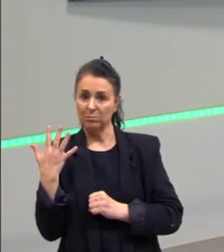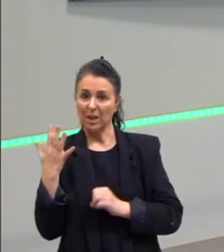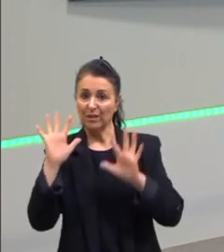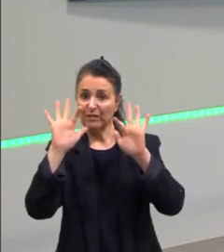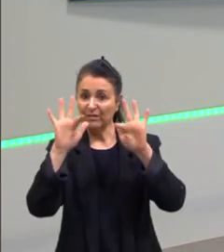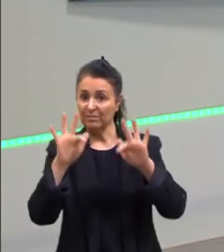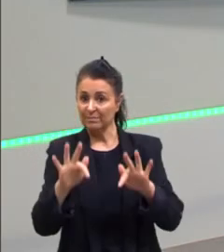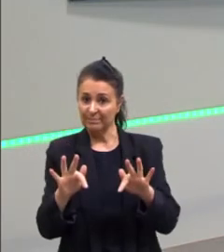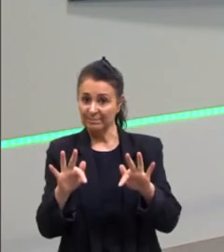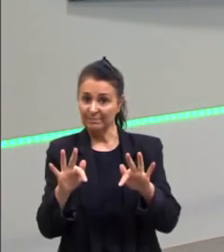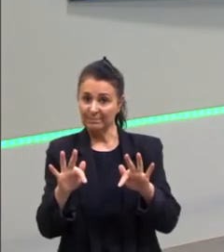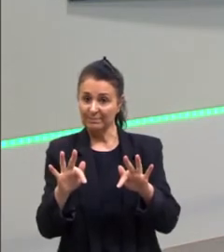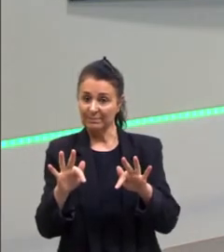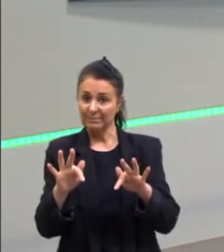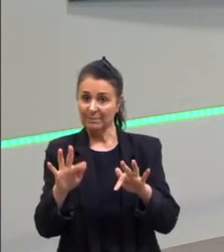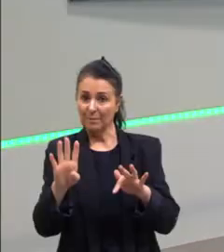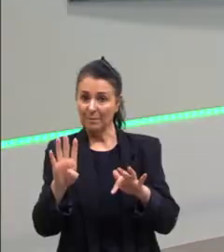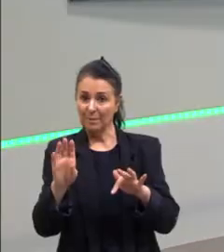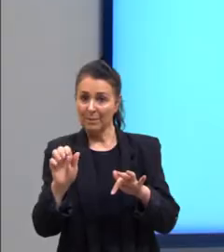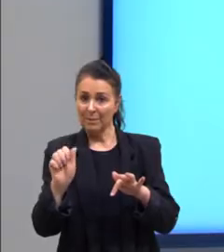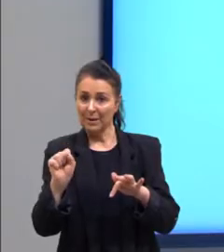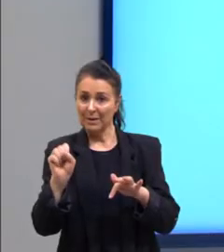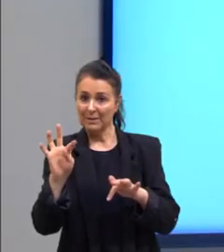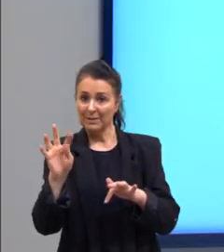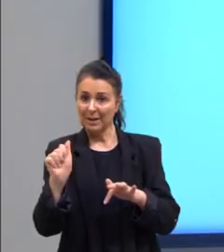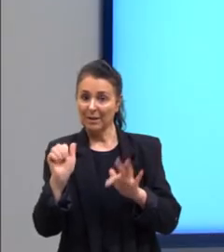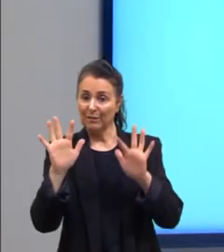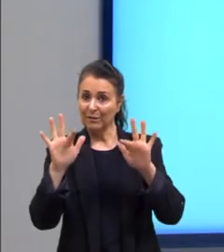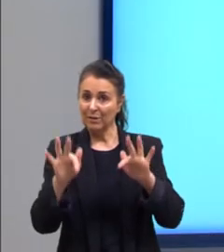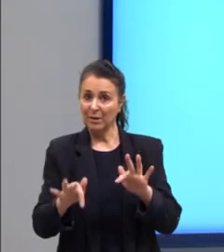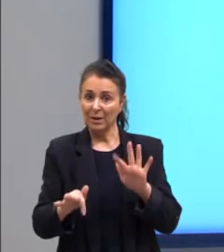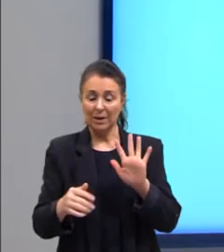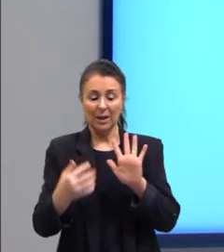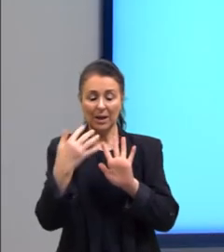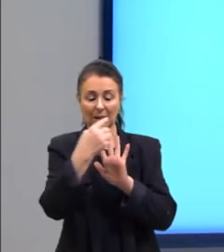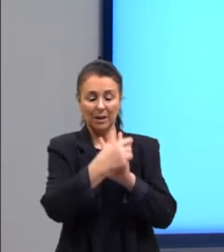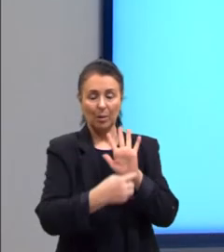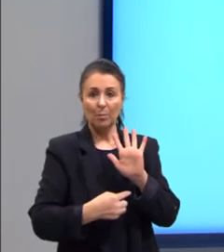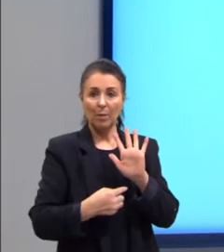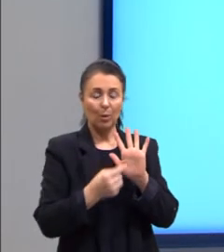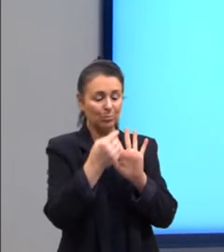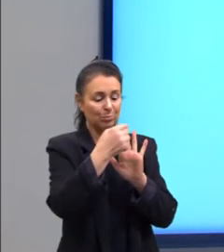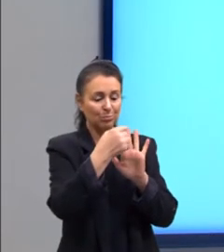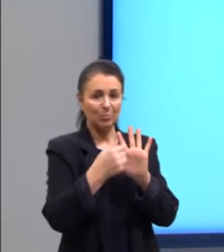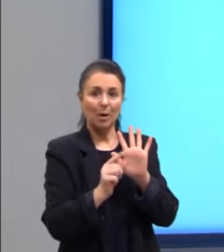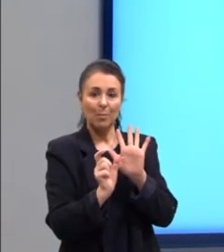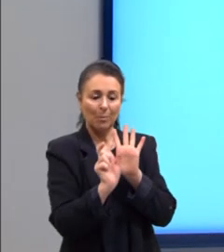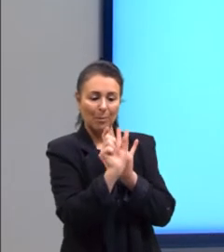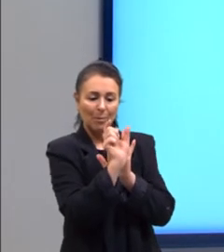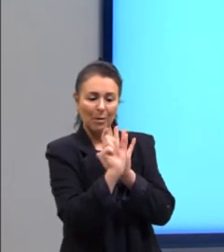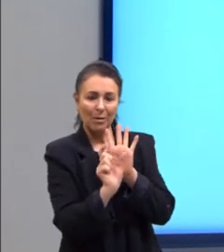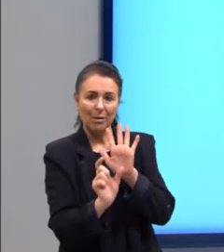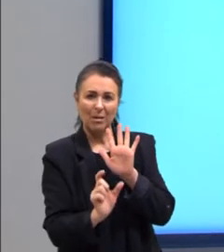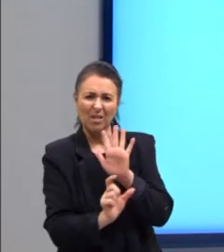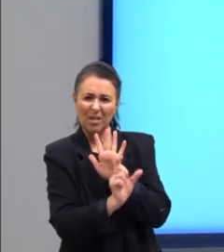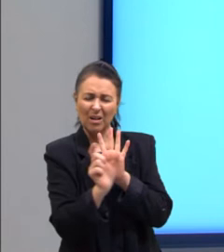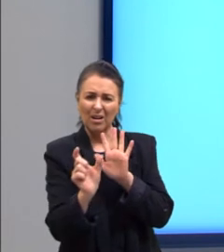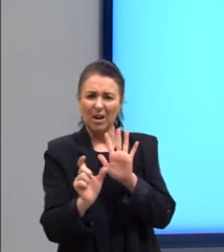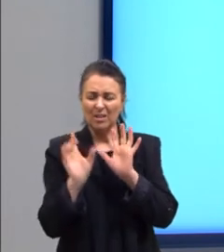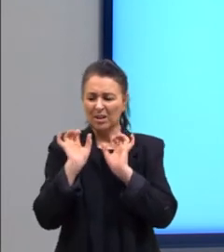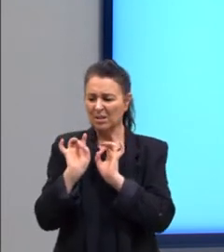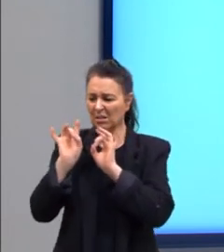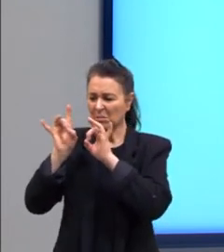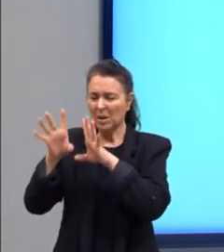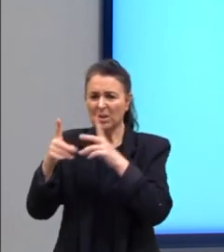Nós temos ali, dentro dessa mão, várias palavras, como insulto, desprecio,